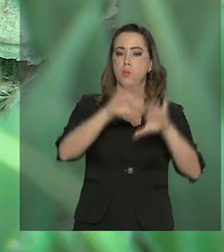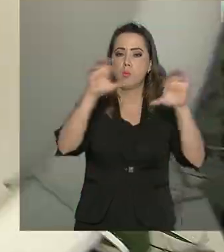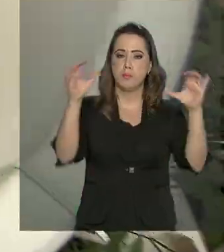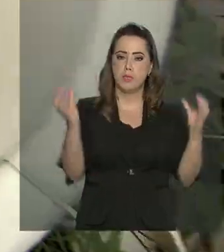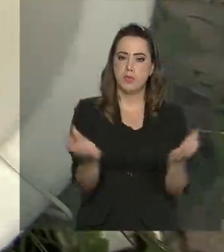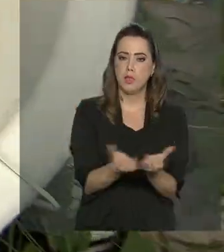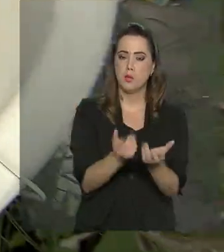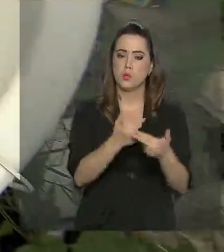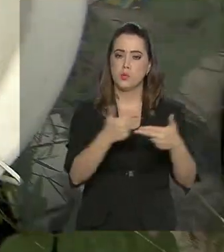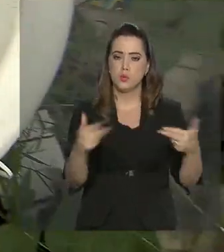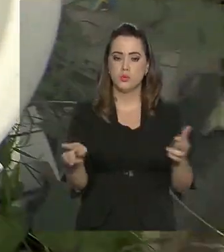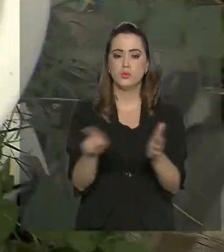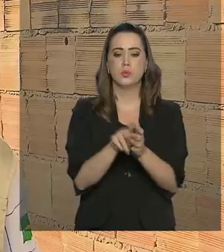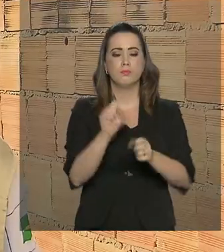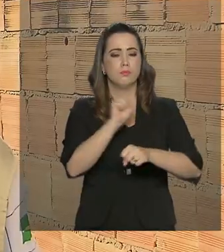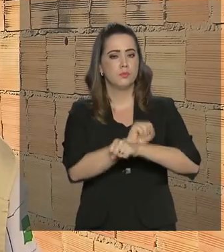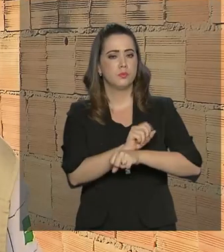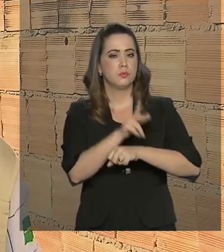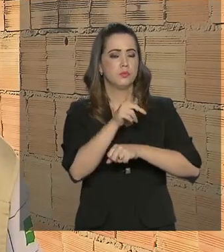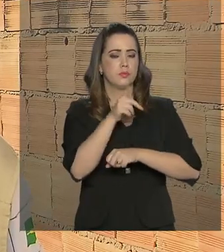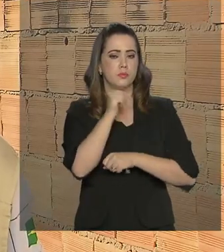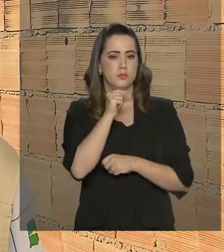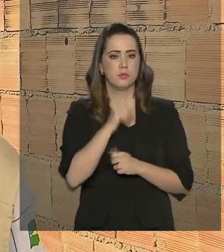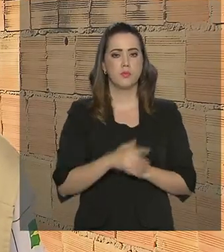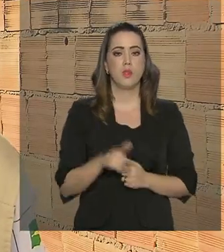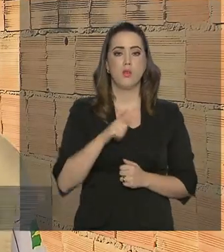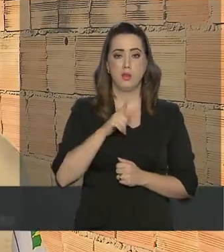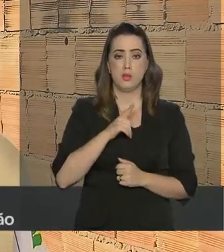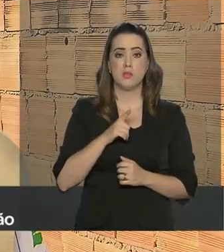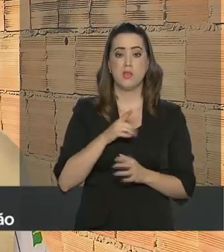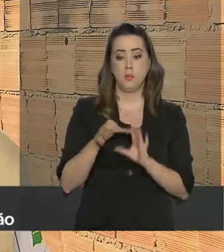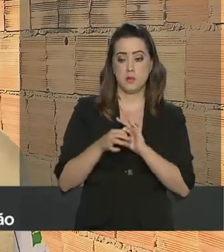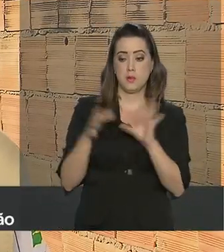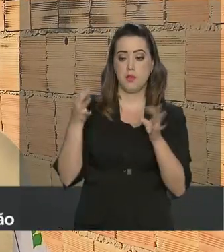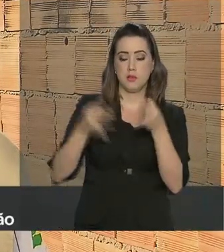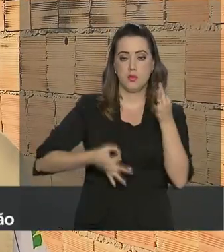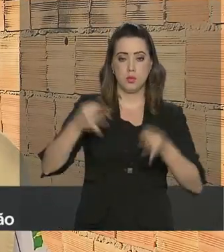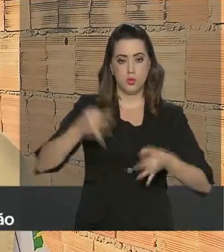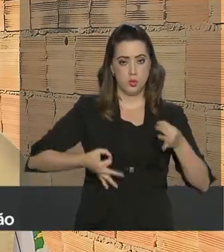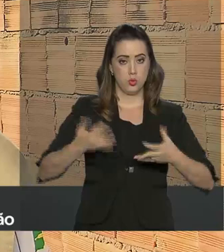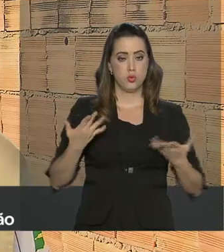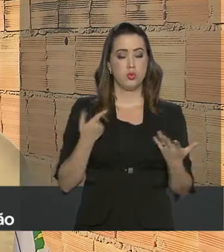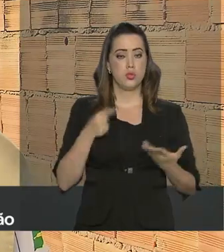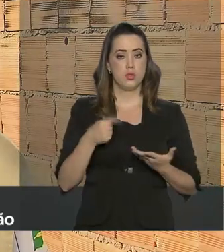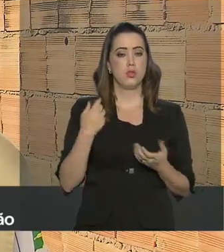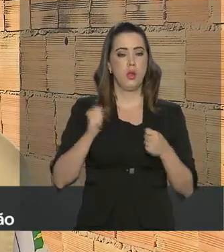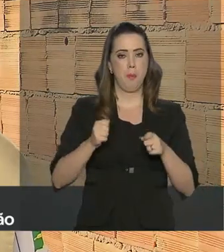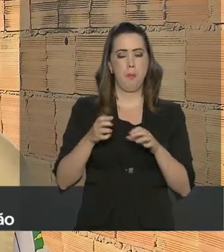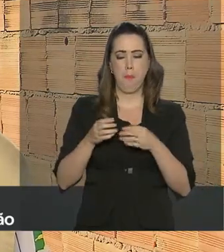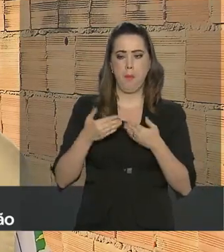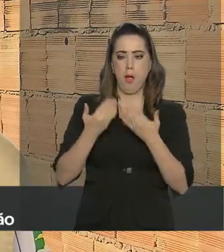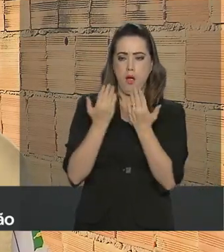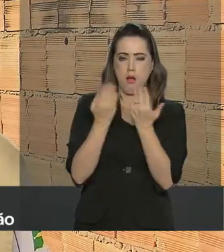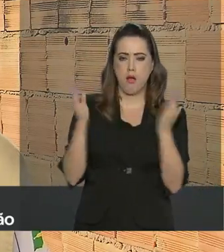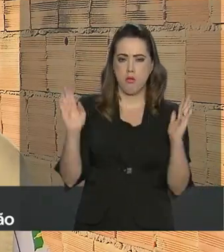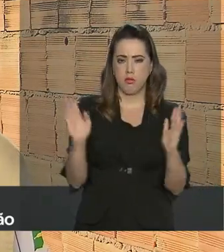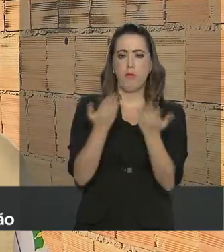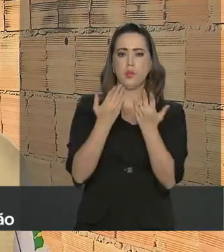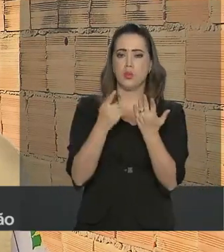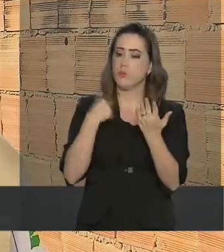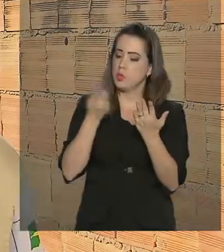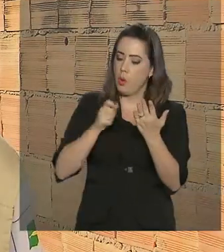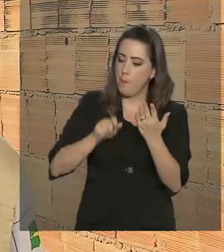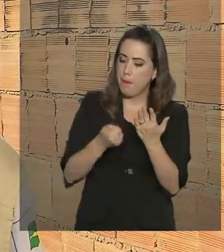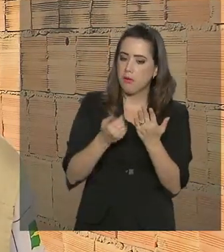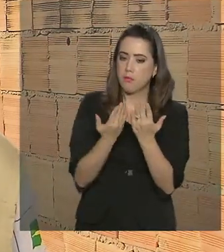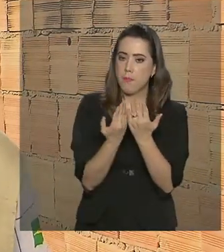objetos que armazenam água. Nós temos um alvará judicial que permite nós adentrar a esses imóveis fechados, né?